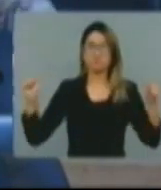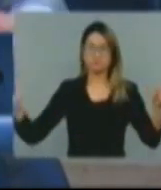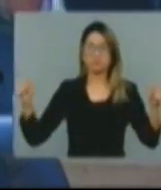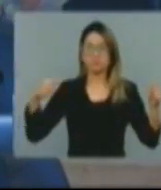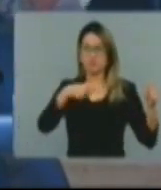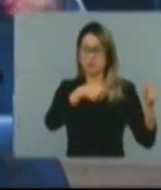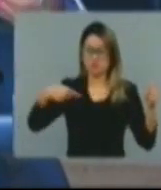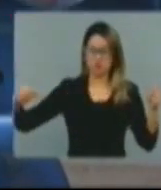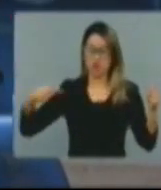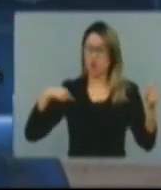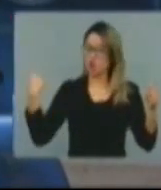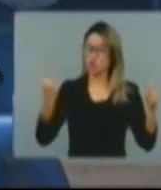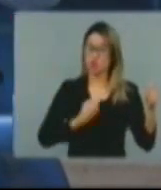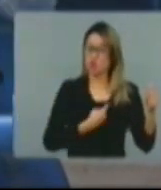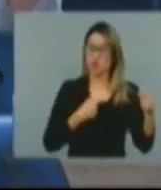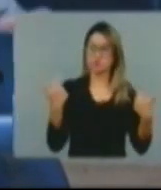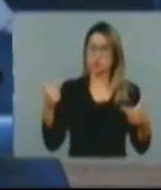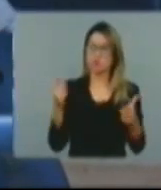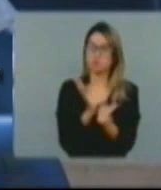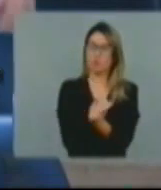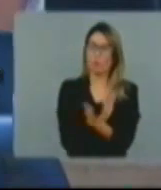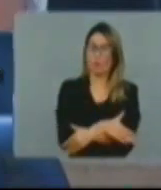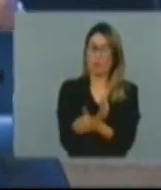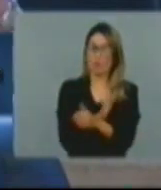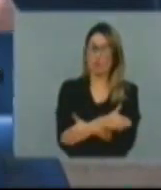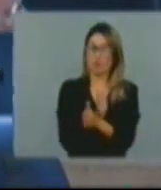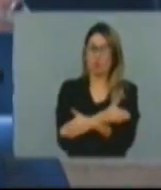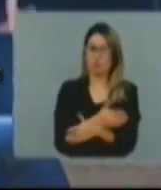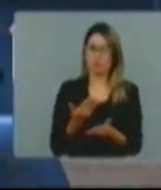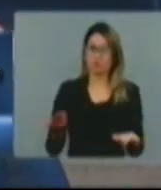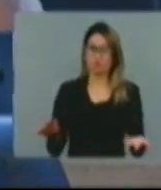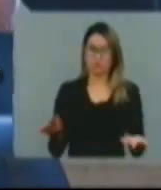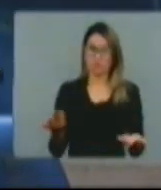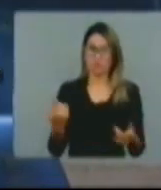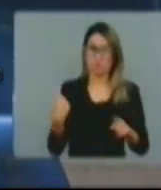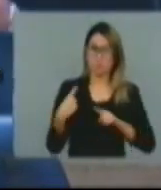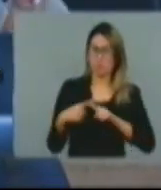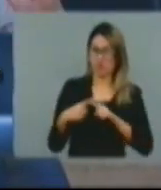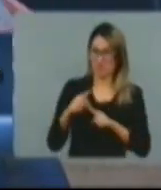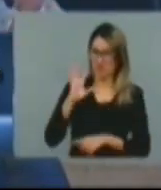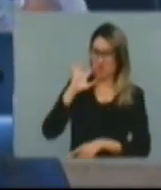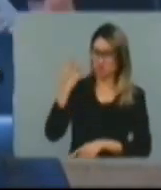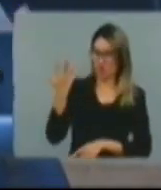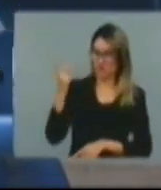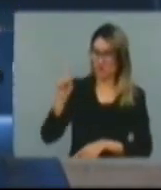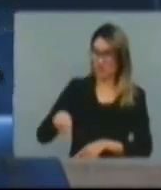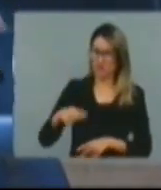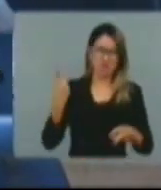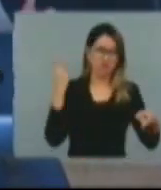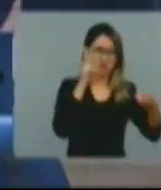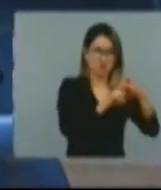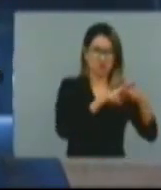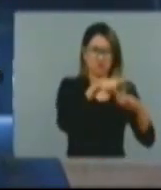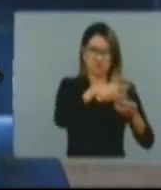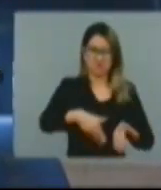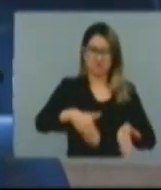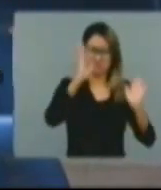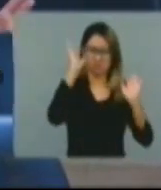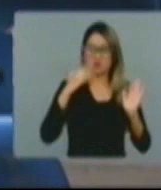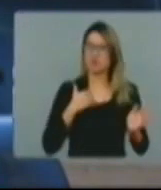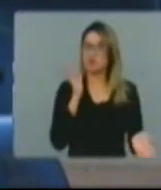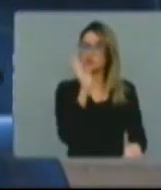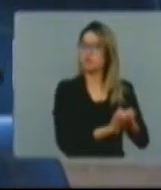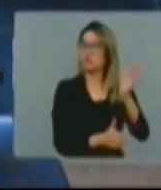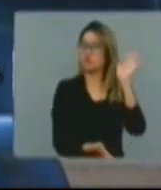jovens na penitenciária, porque eu não quero pensar, a solução imediata é o que? É me livrar do problema